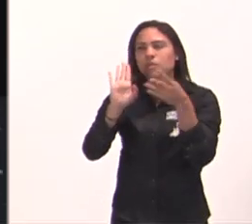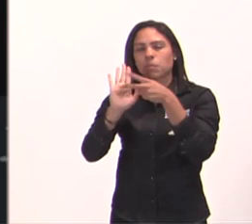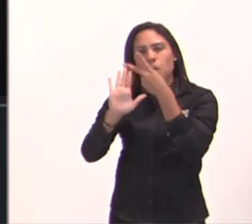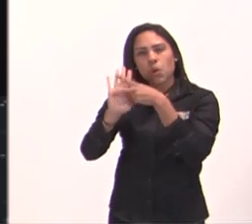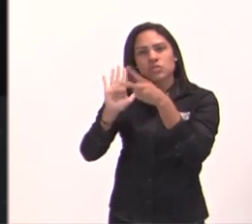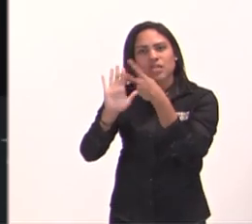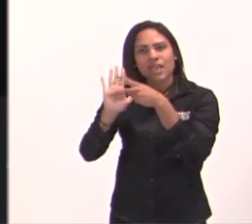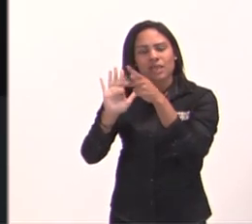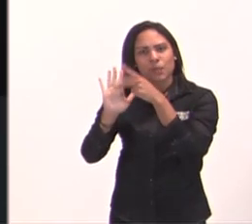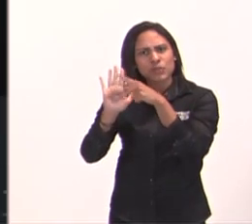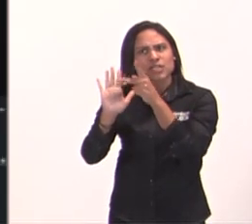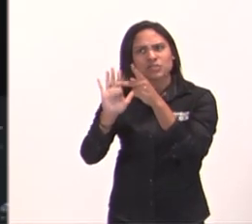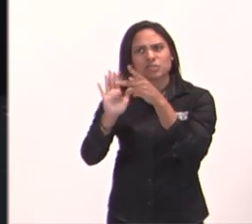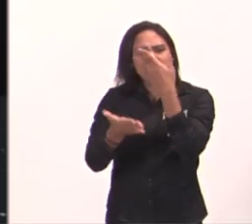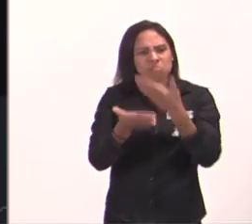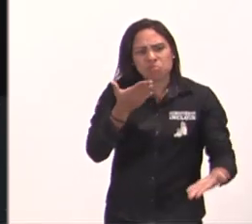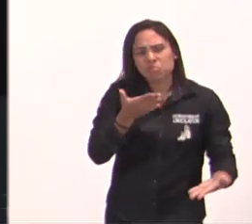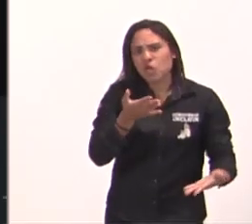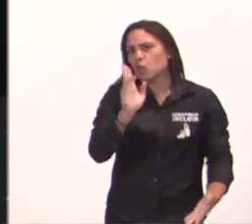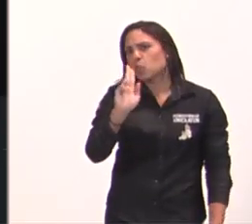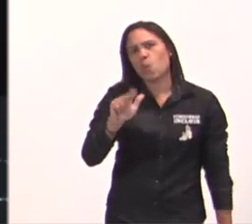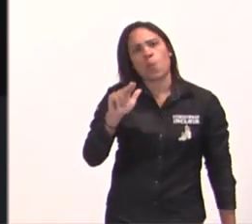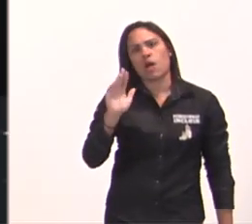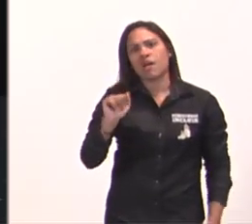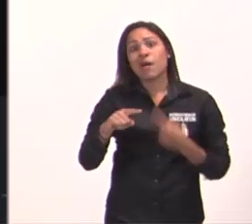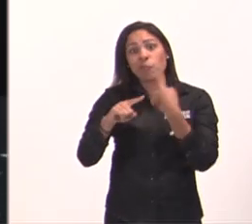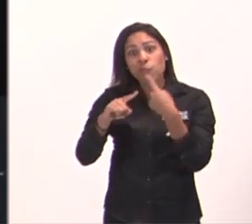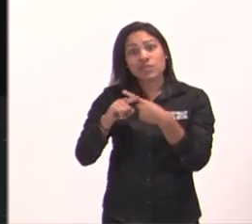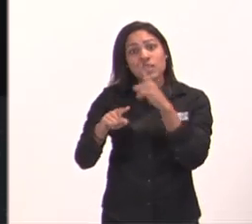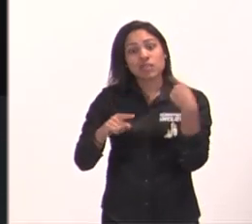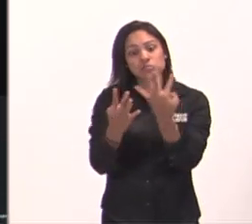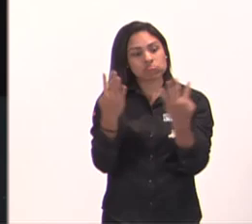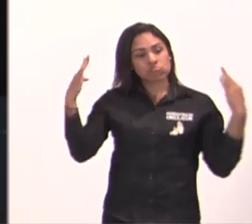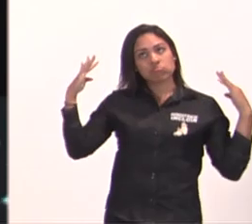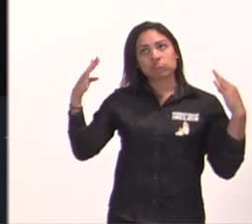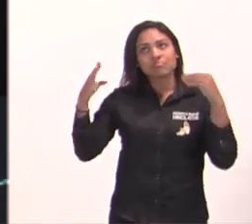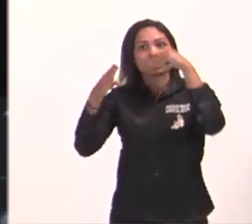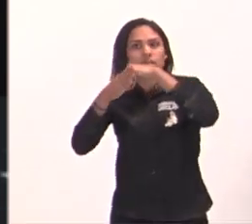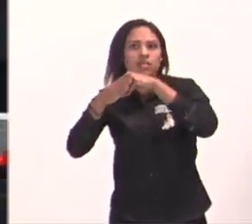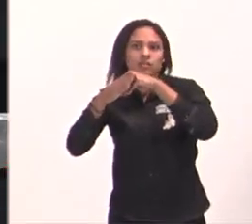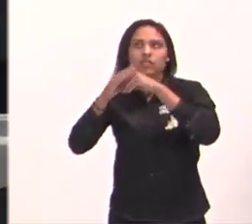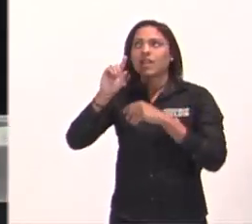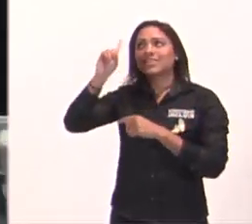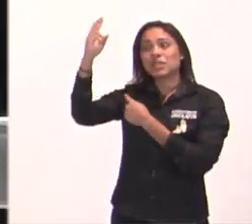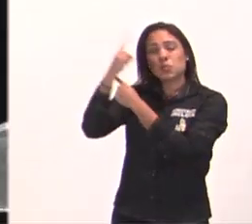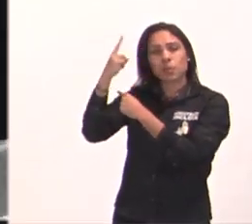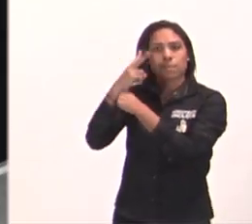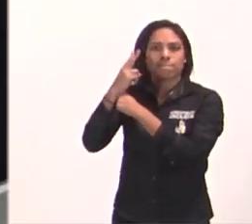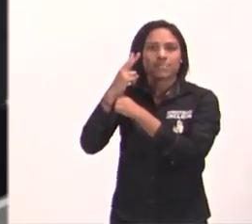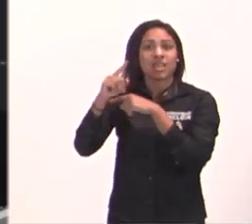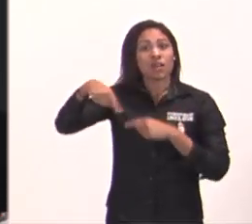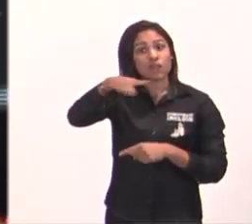não vão para o lixo, não vão, você precisa crer que Deus vai te ajudar, é o tema da